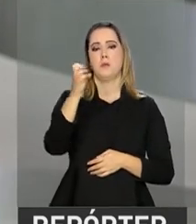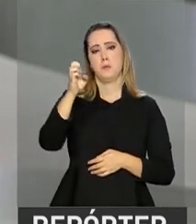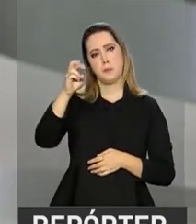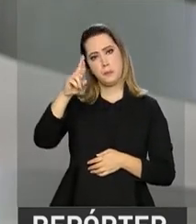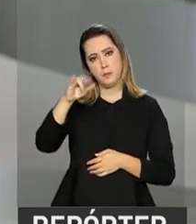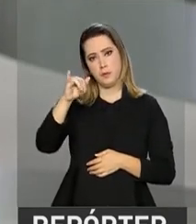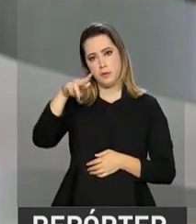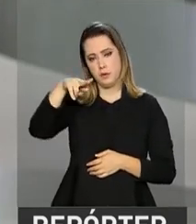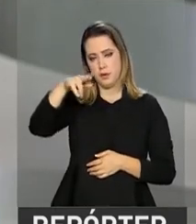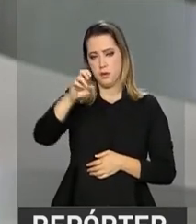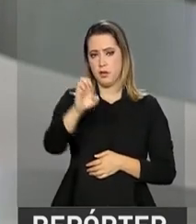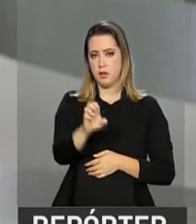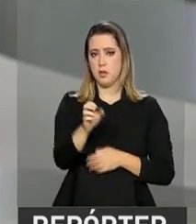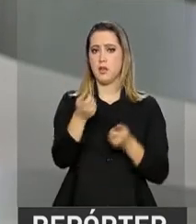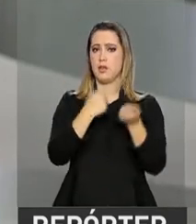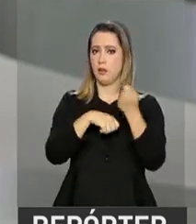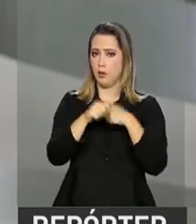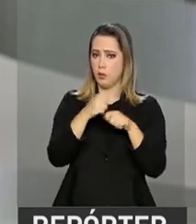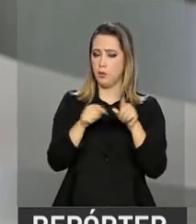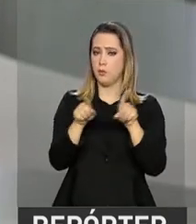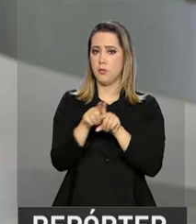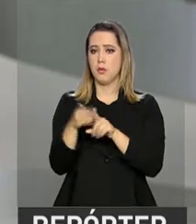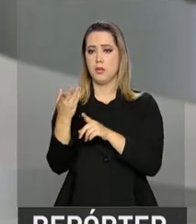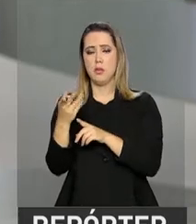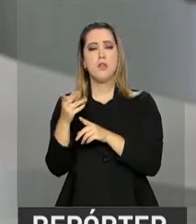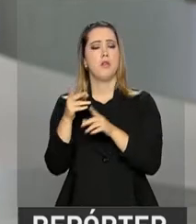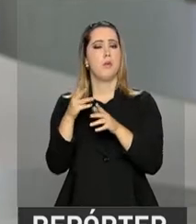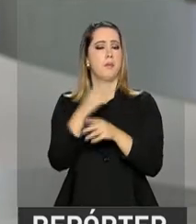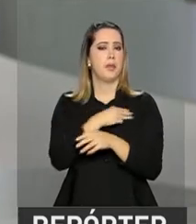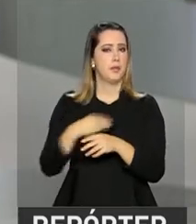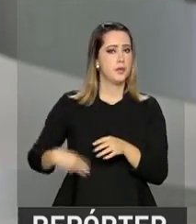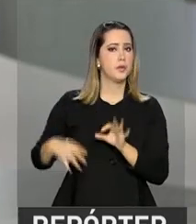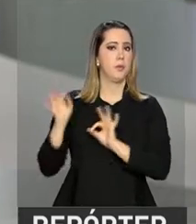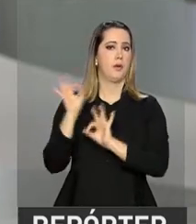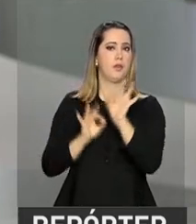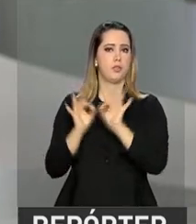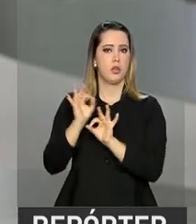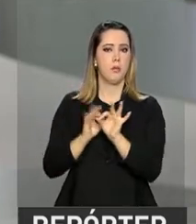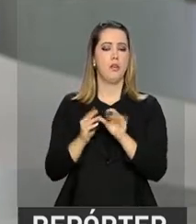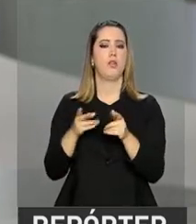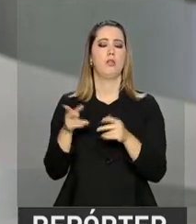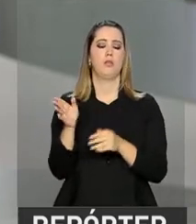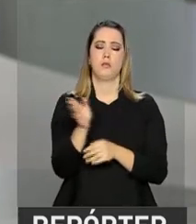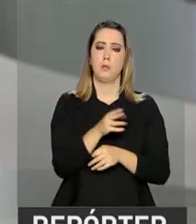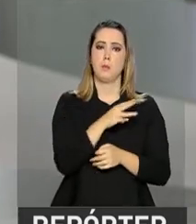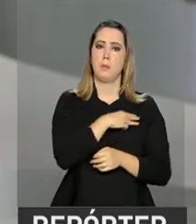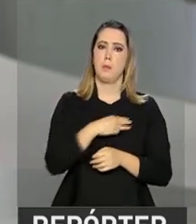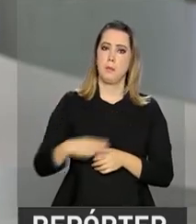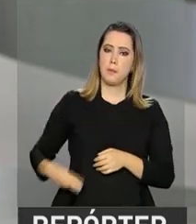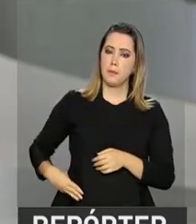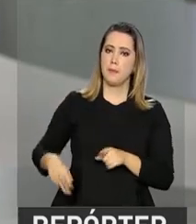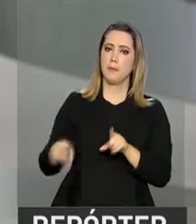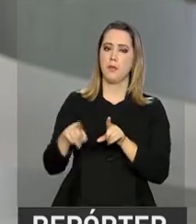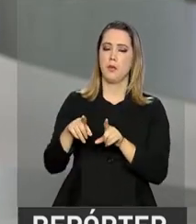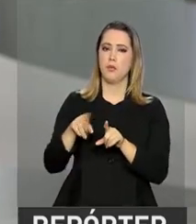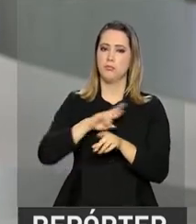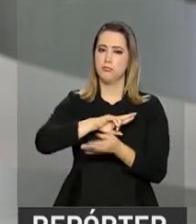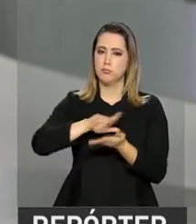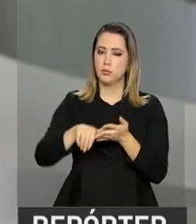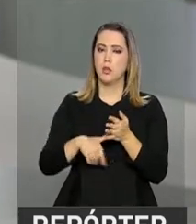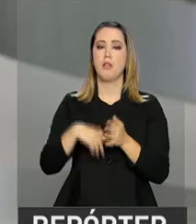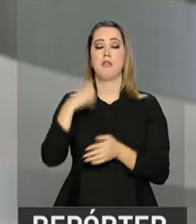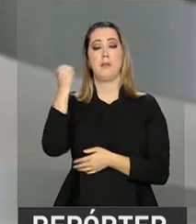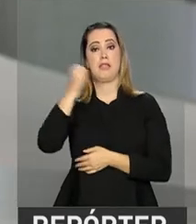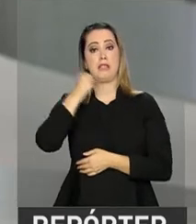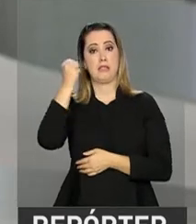Fazenda, Diogo Oliveira, do Planejamento, Moreira Franco, da Secretaria-Geral da Presidência, o senador Romero Juca,